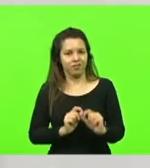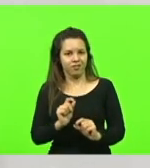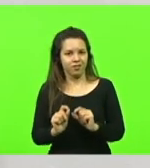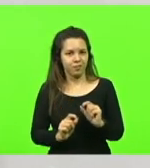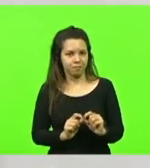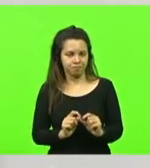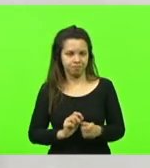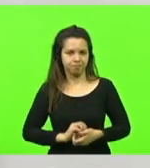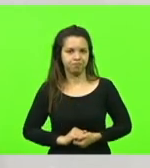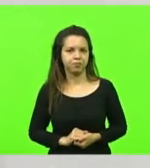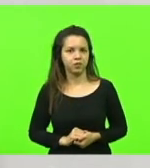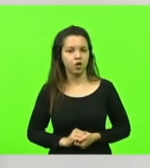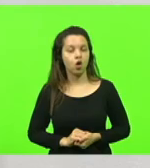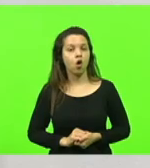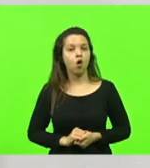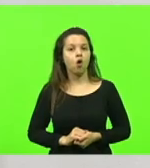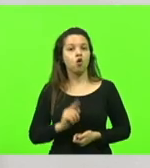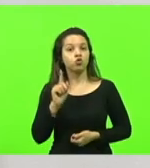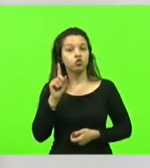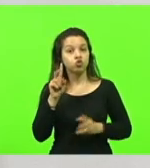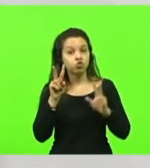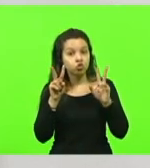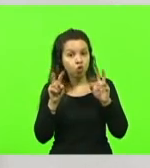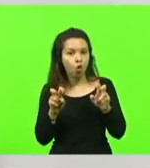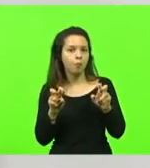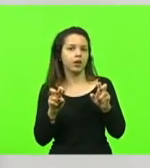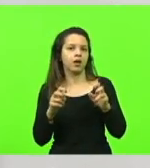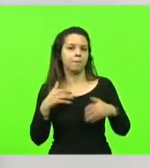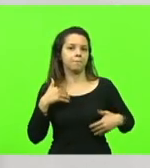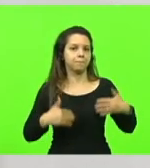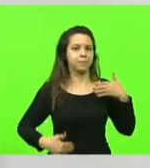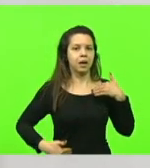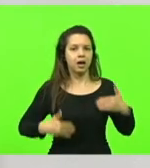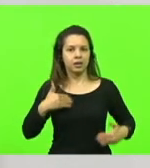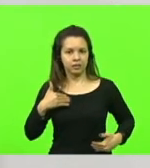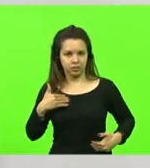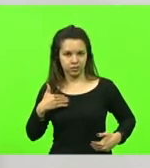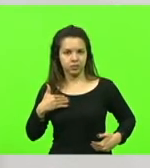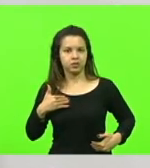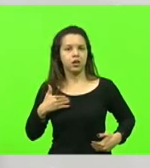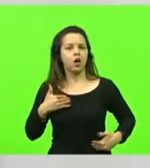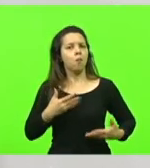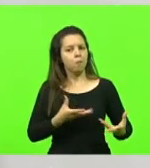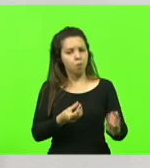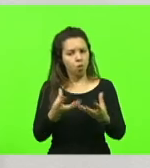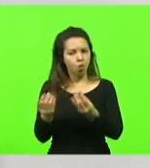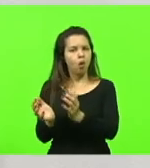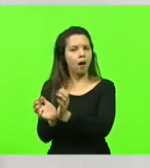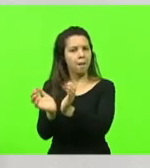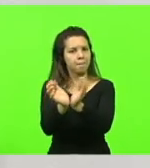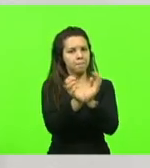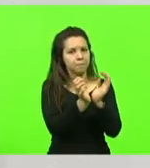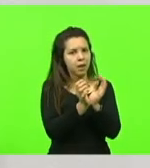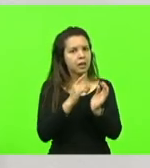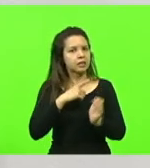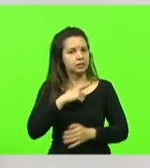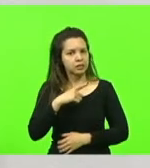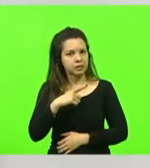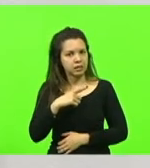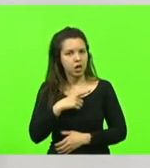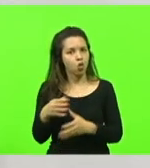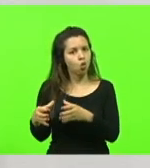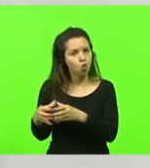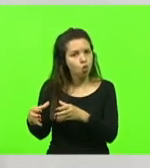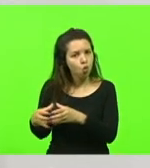especificamente em relação à paralisia cerebral, que muitas das APAIs têm, além do seu quadro técnico,